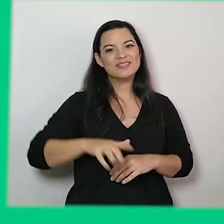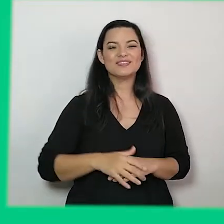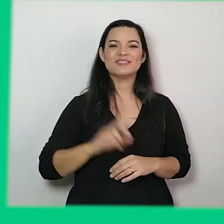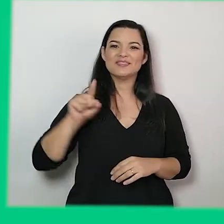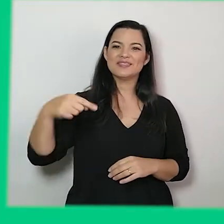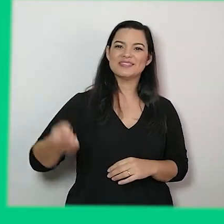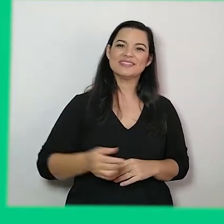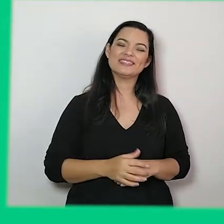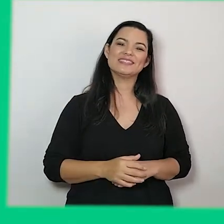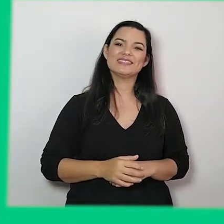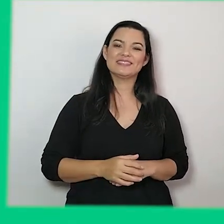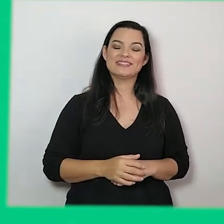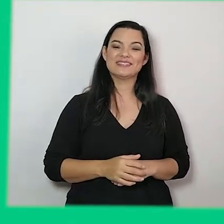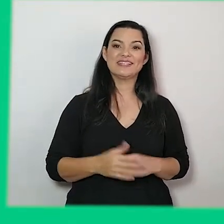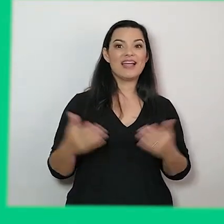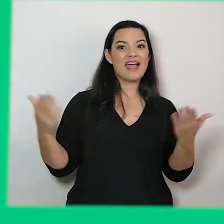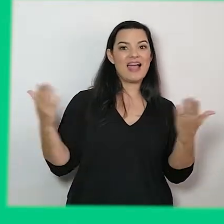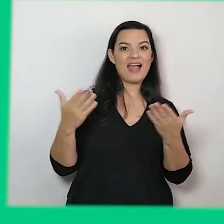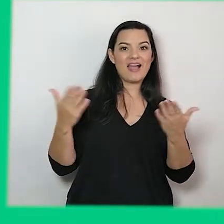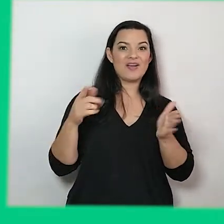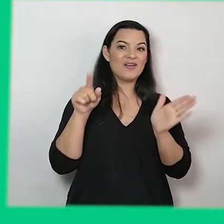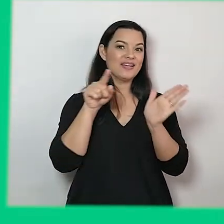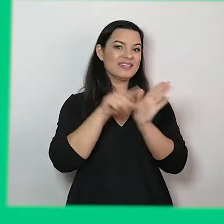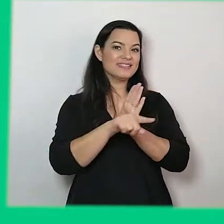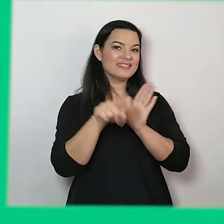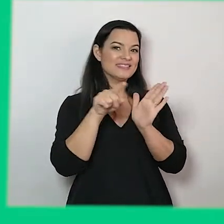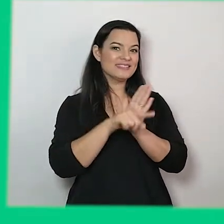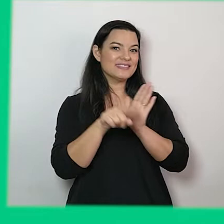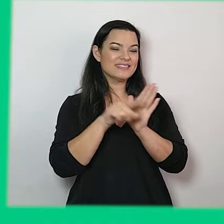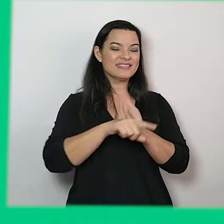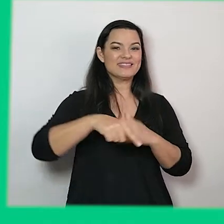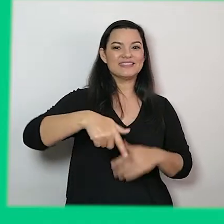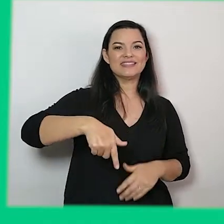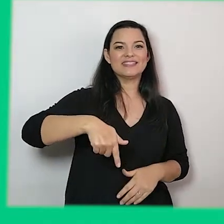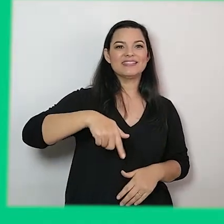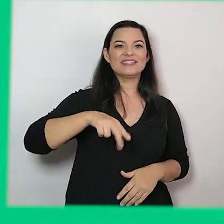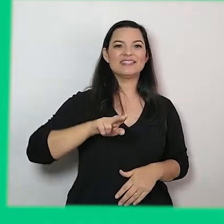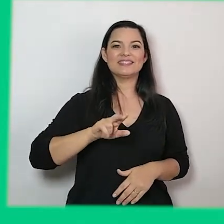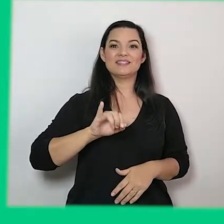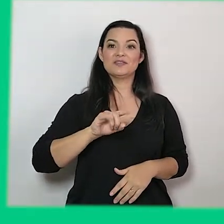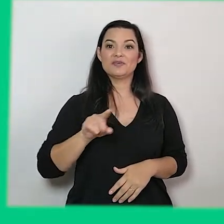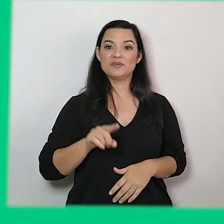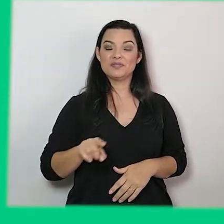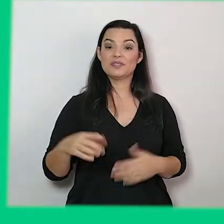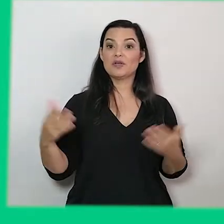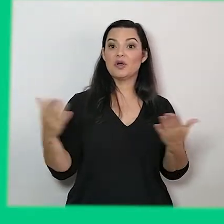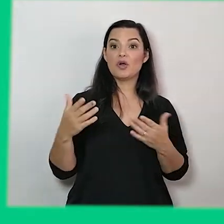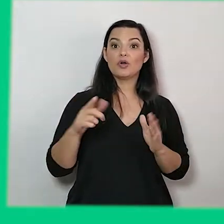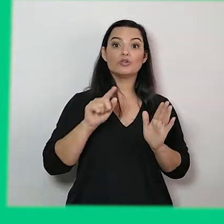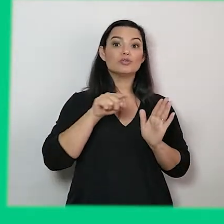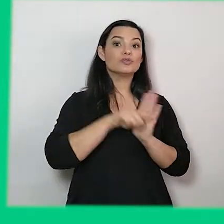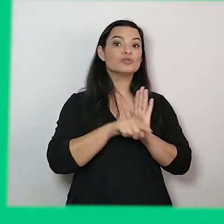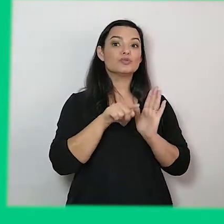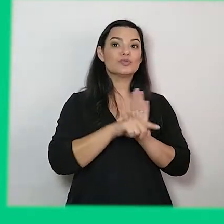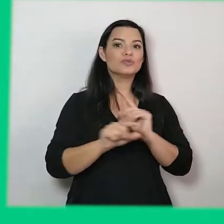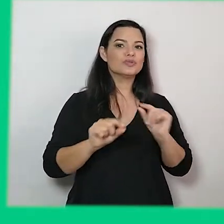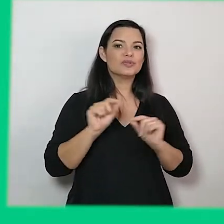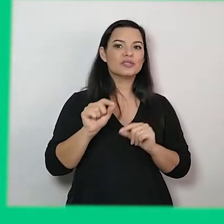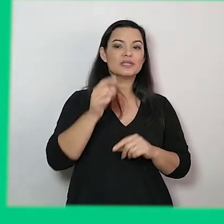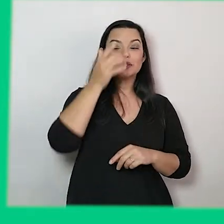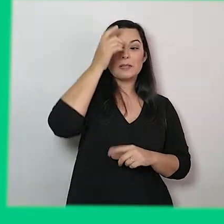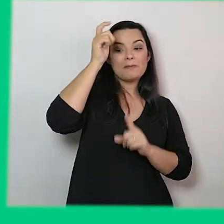Vamos para o nosso quiz! O nosso quiz de hoje é o quiz das